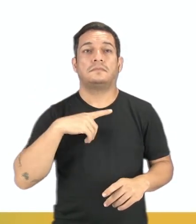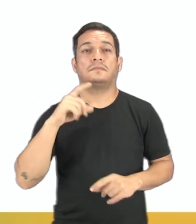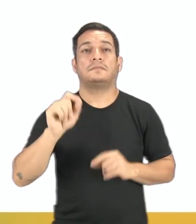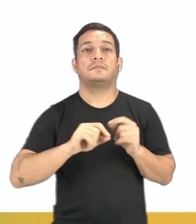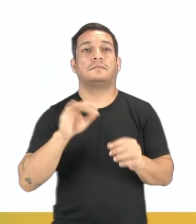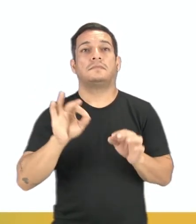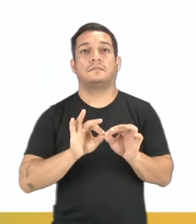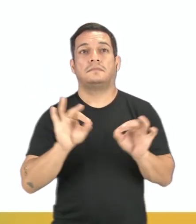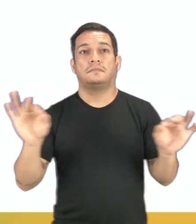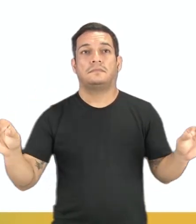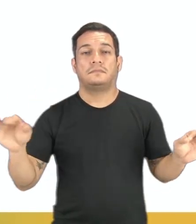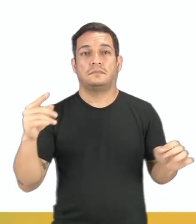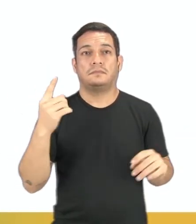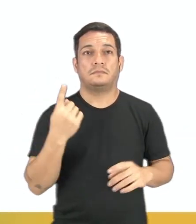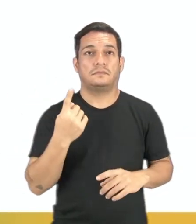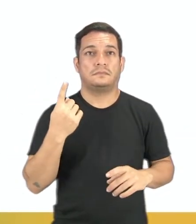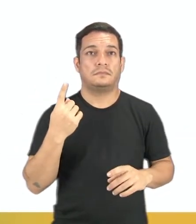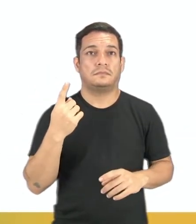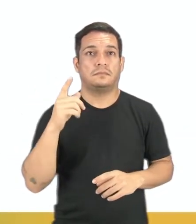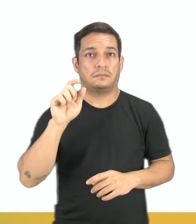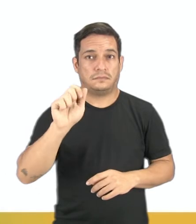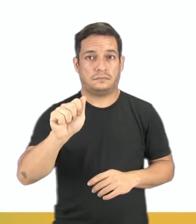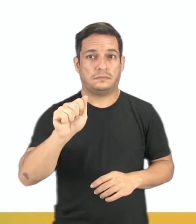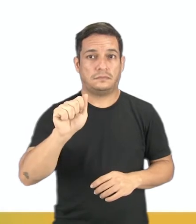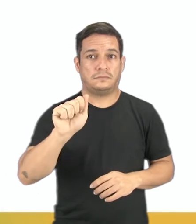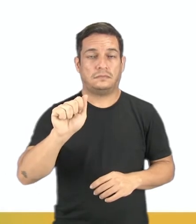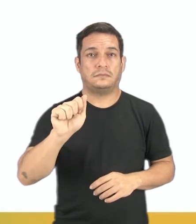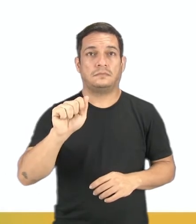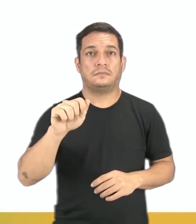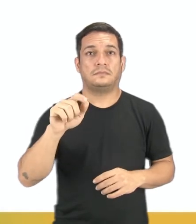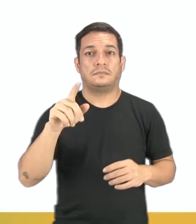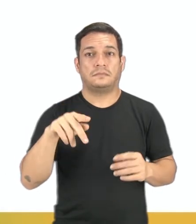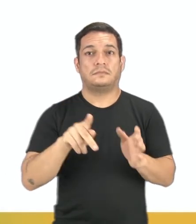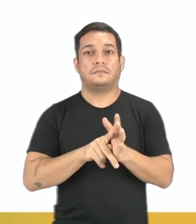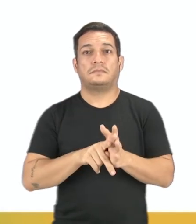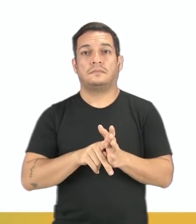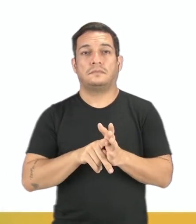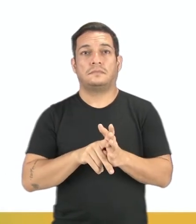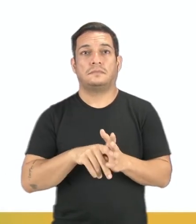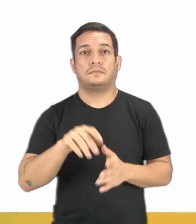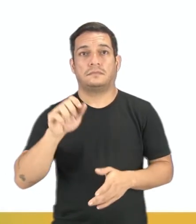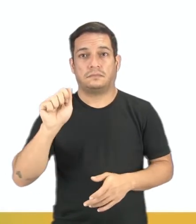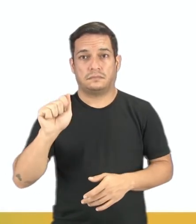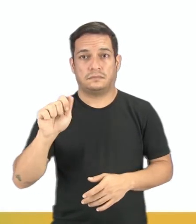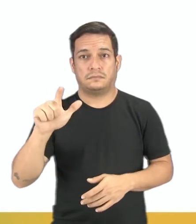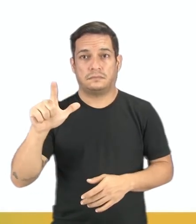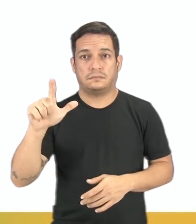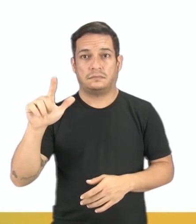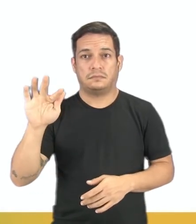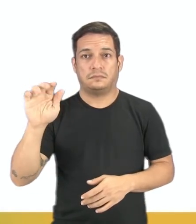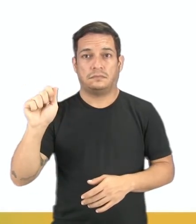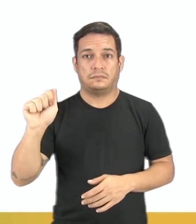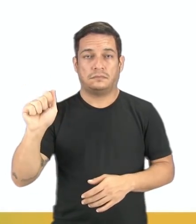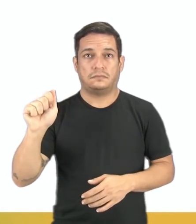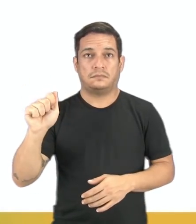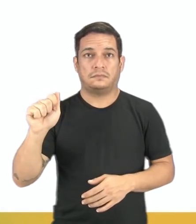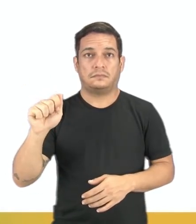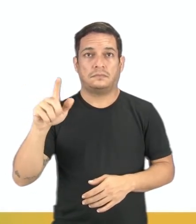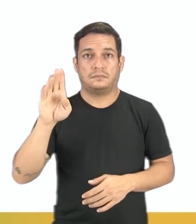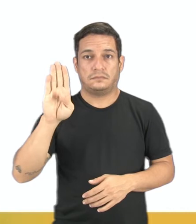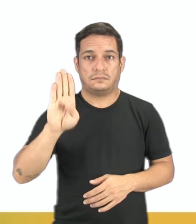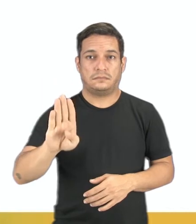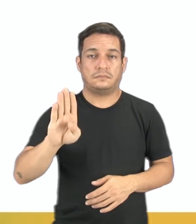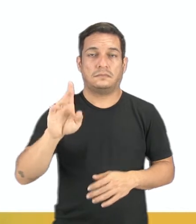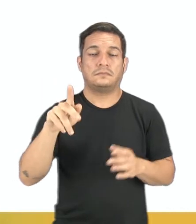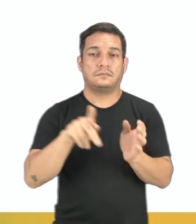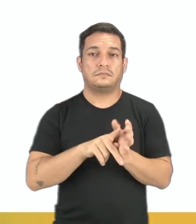então existe uma reta tal que o A pertence à alfa e